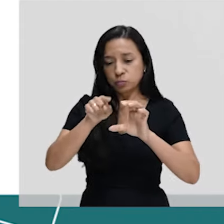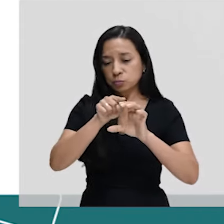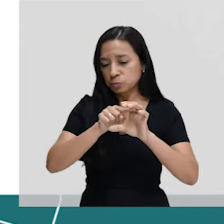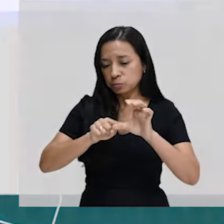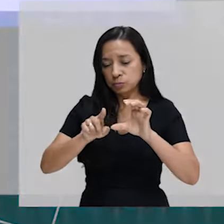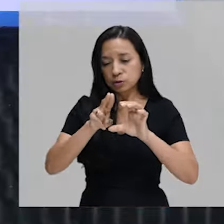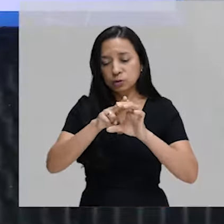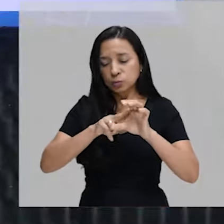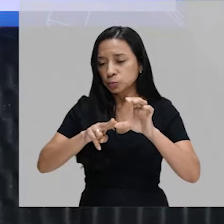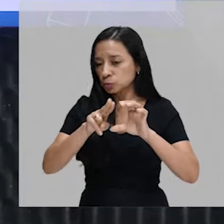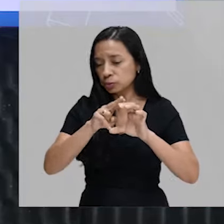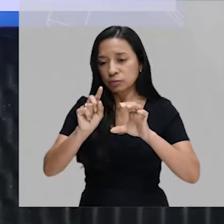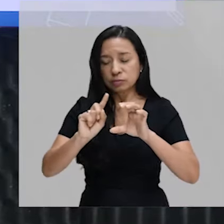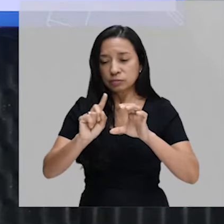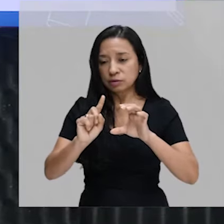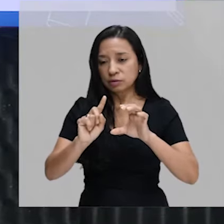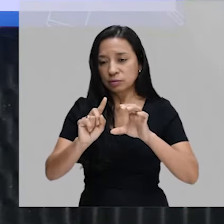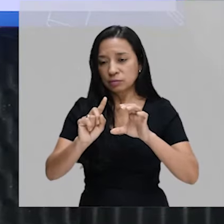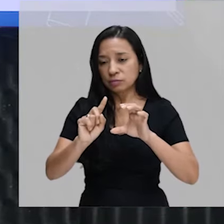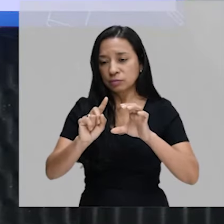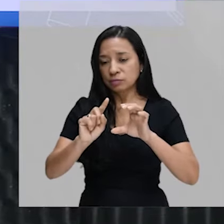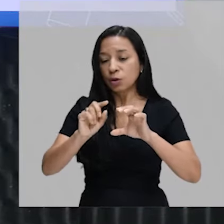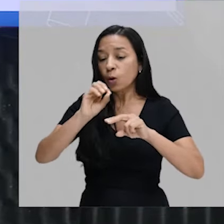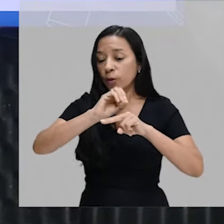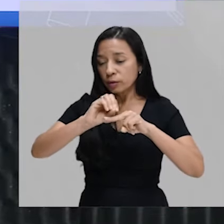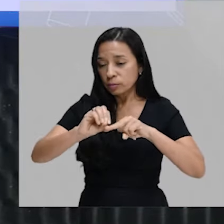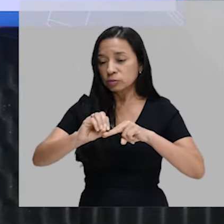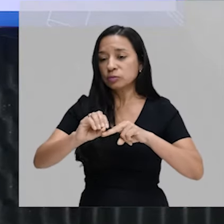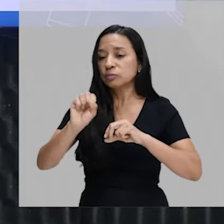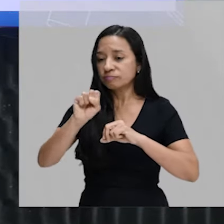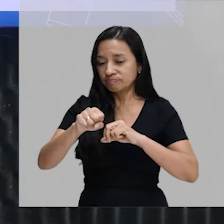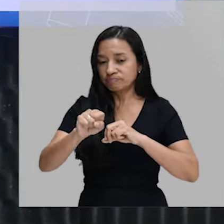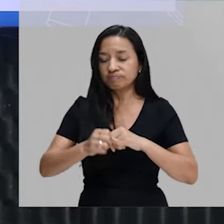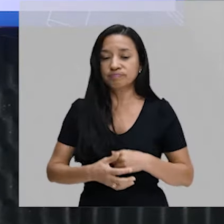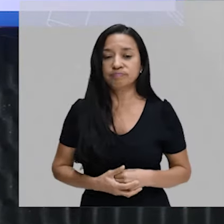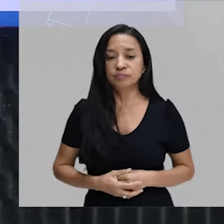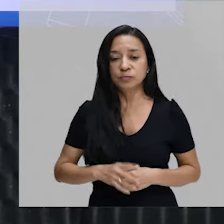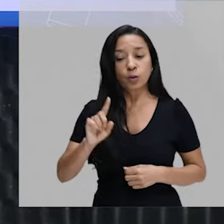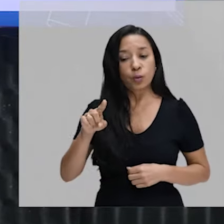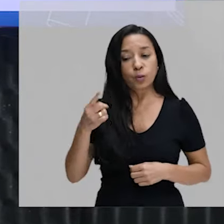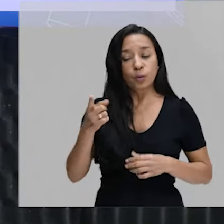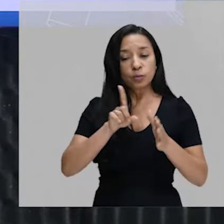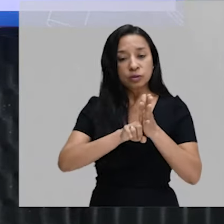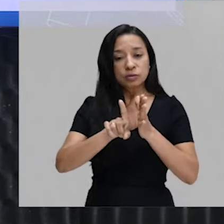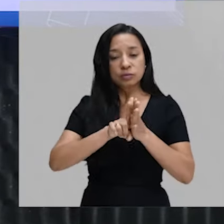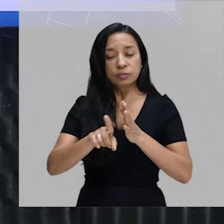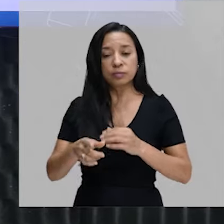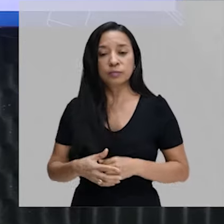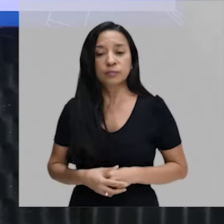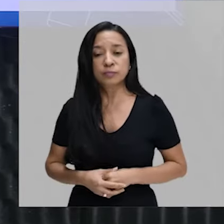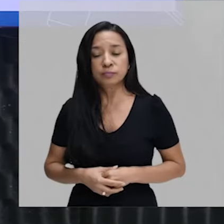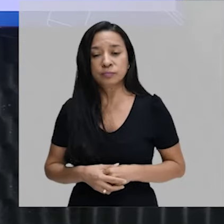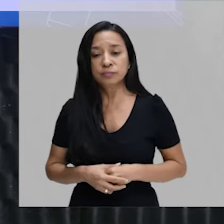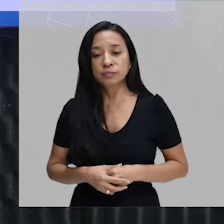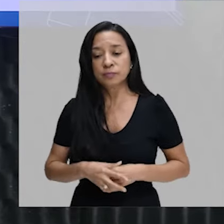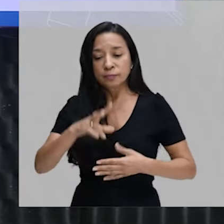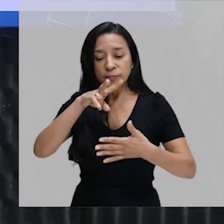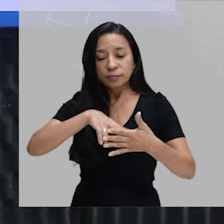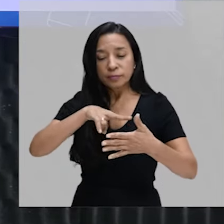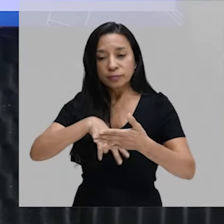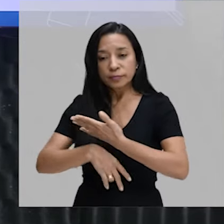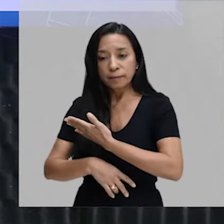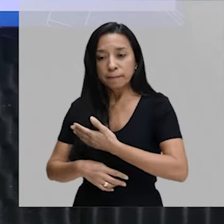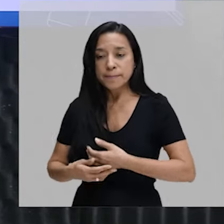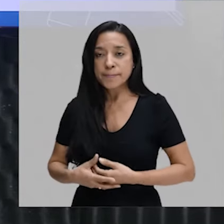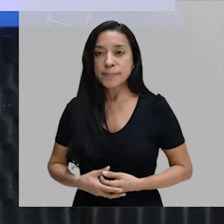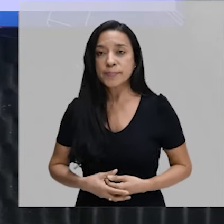nucleolo? São os ribossomos. Próxima questão. Sabemos que a